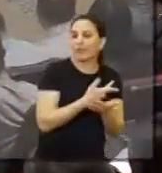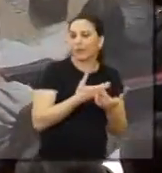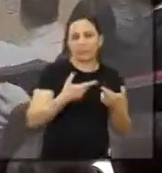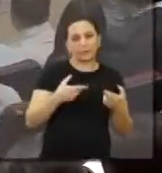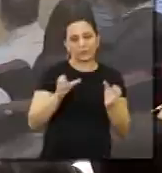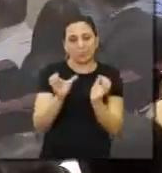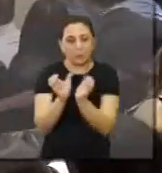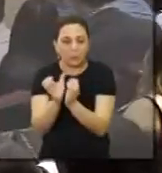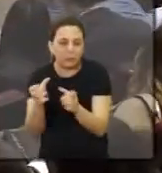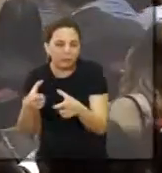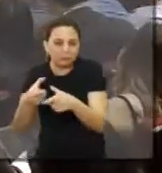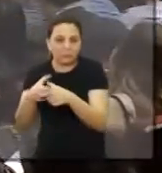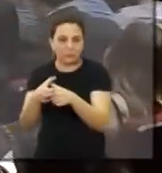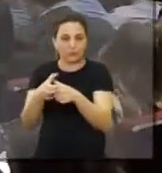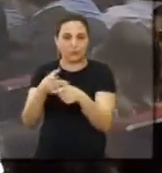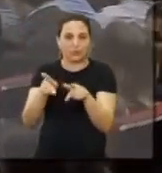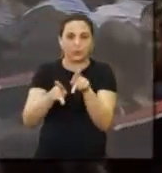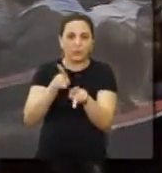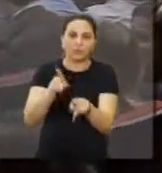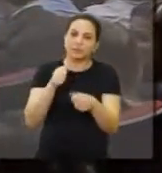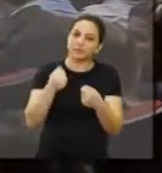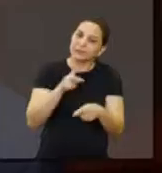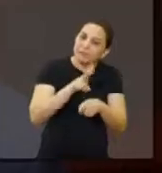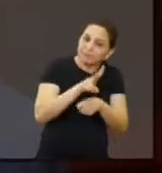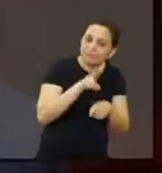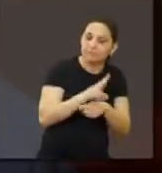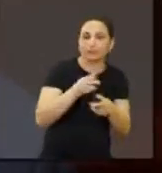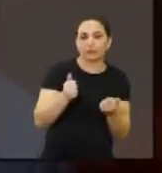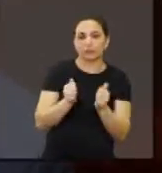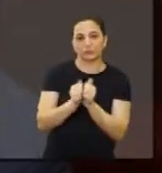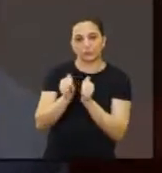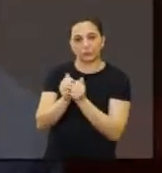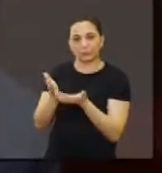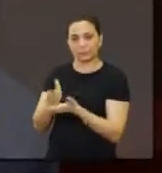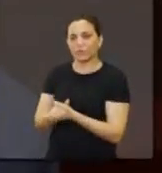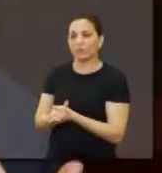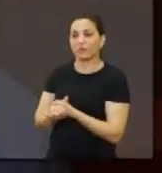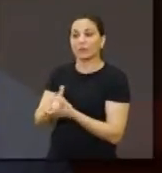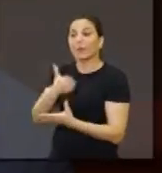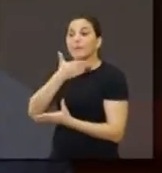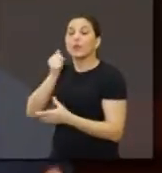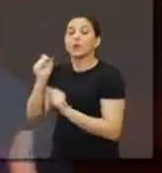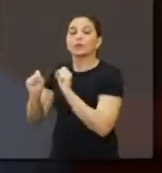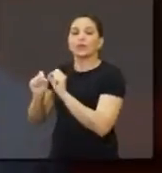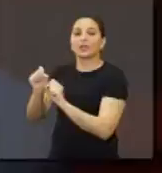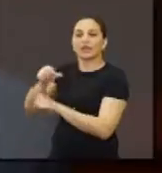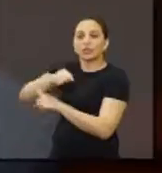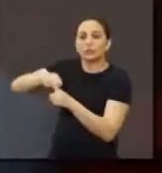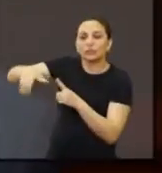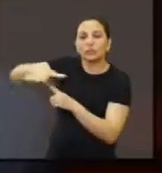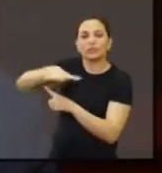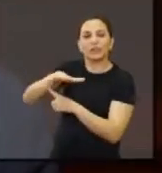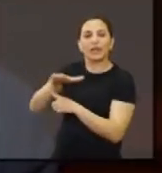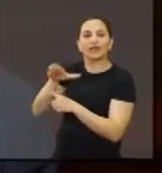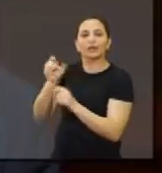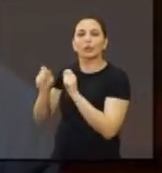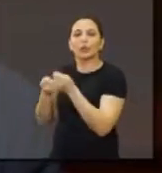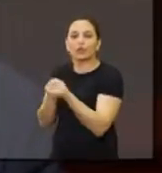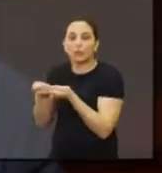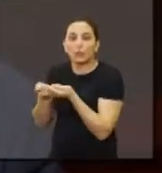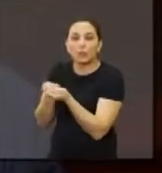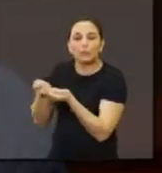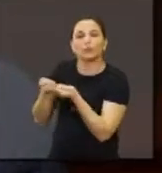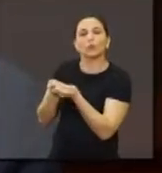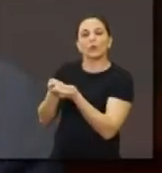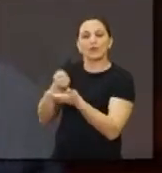destaca a participação da população na fiscalização. Mas é tanto melhor que a sociedade civil esteja sempre apta a controlar,